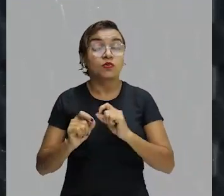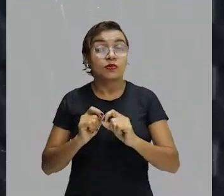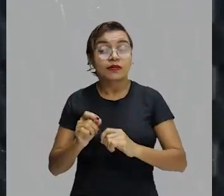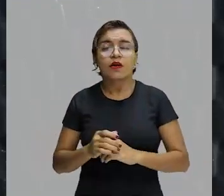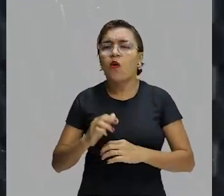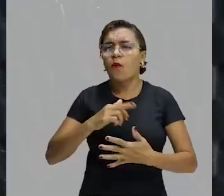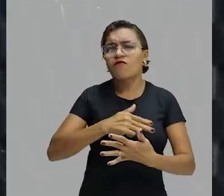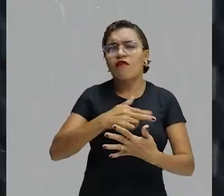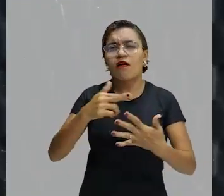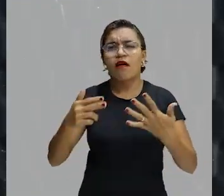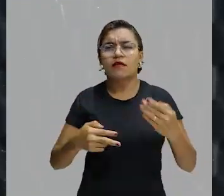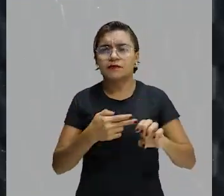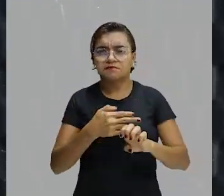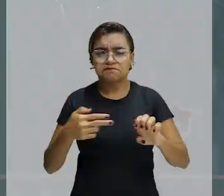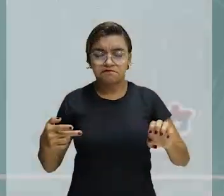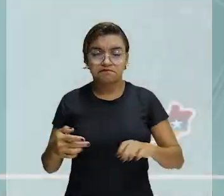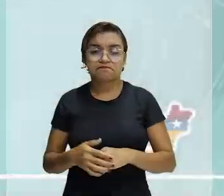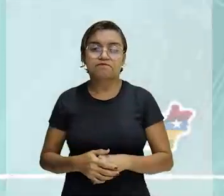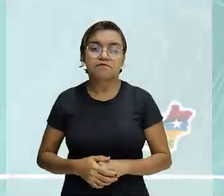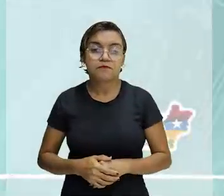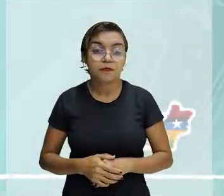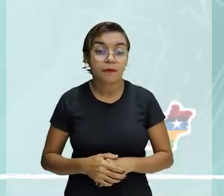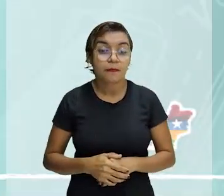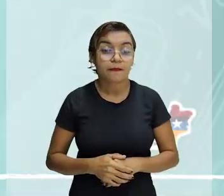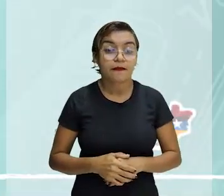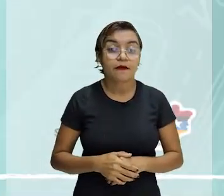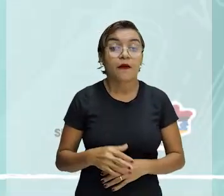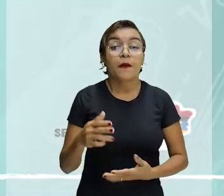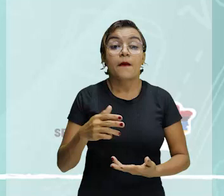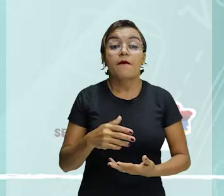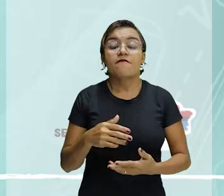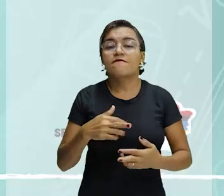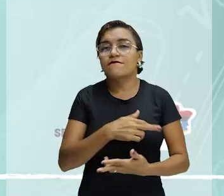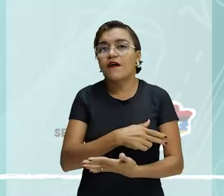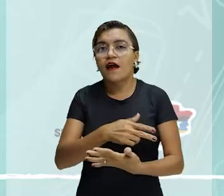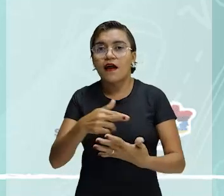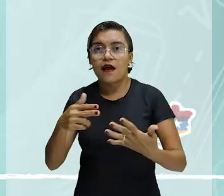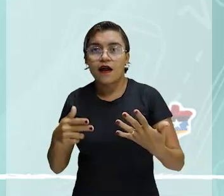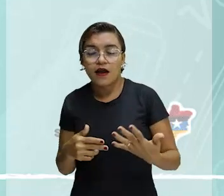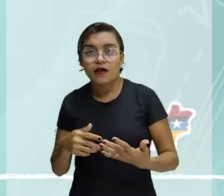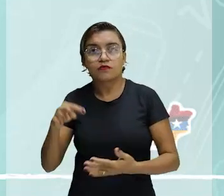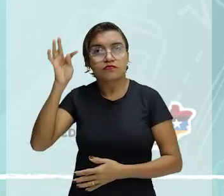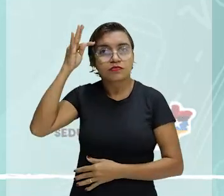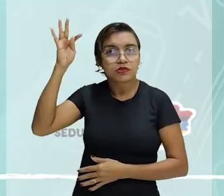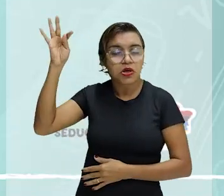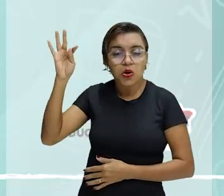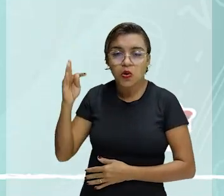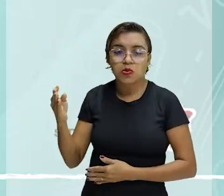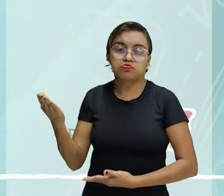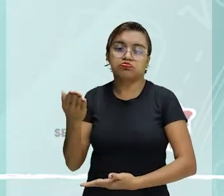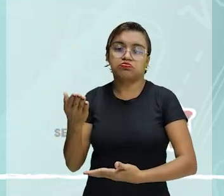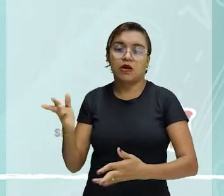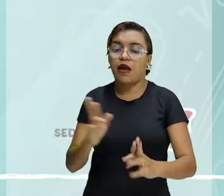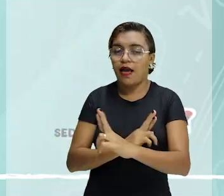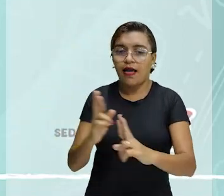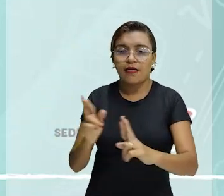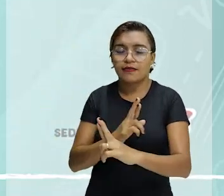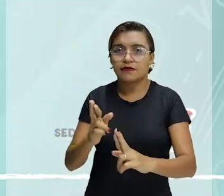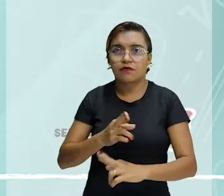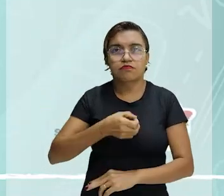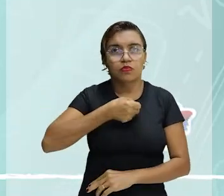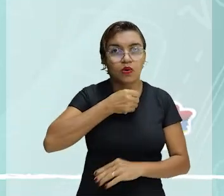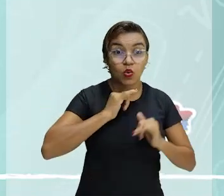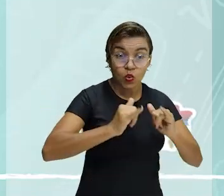muitos outros elementos. Muitos teóricos da comunicação não estabelecem relação entre a notícia e a reportagem,